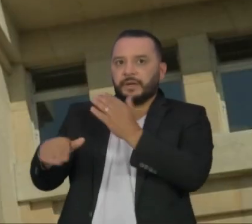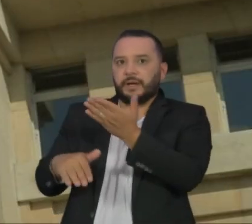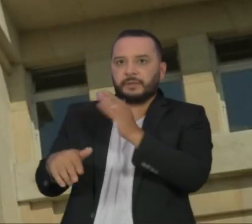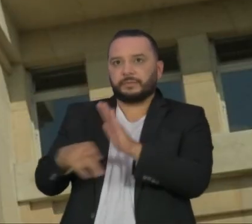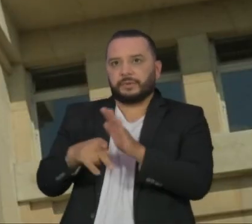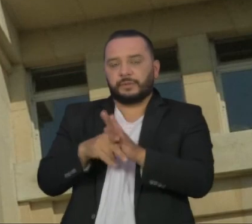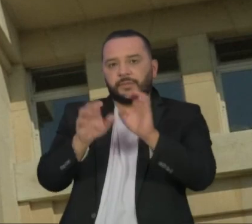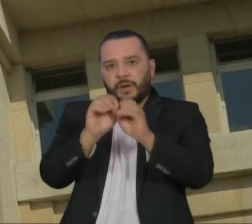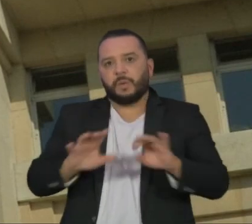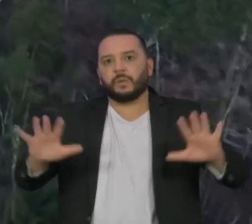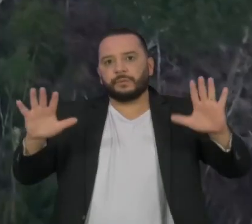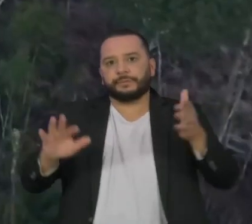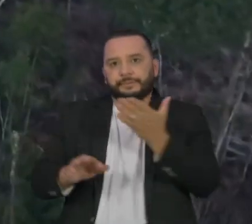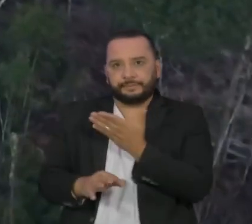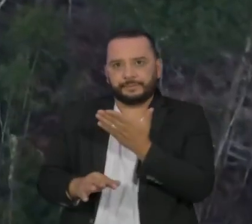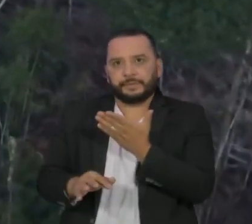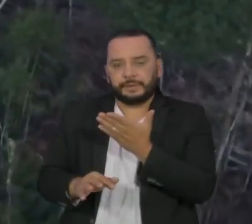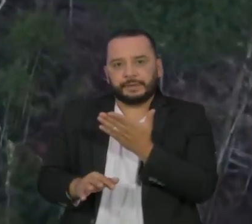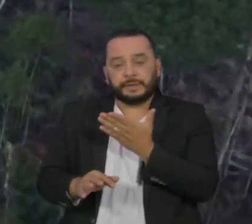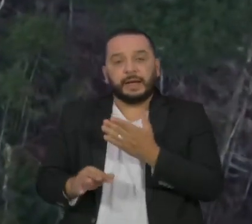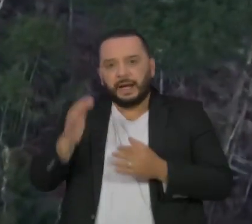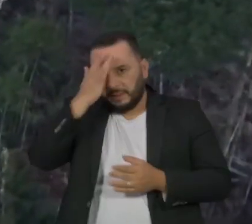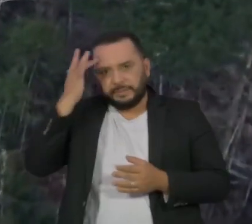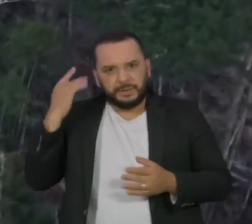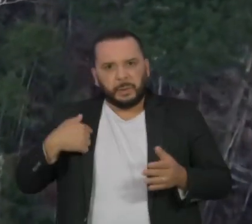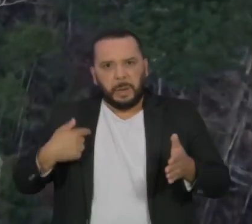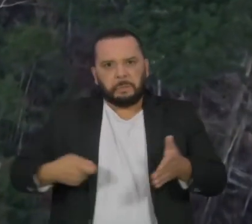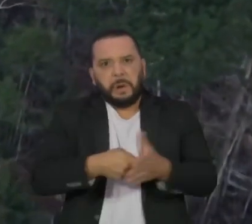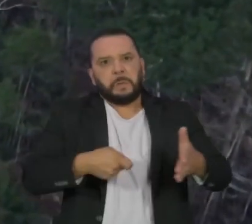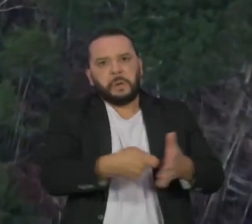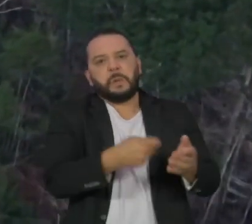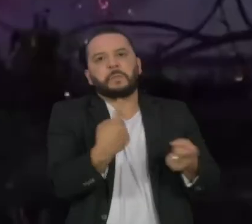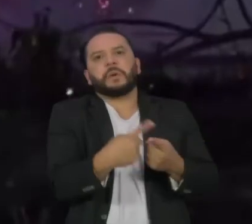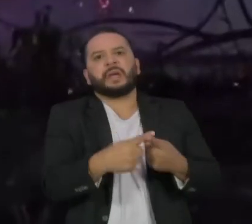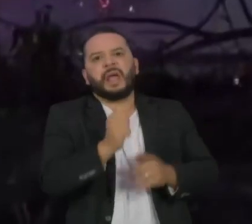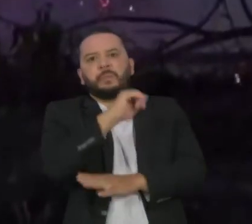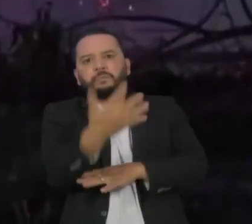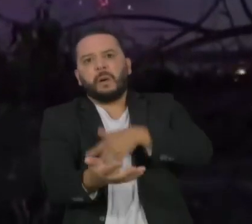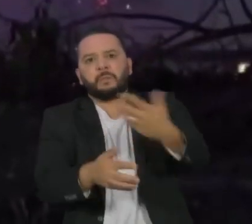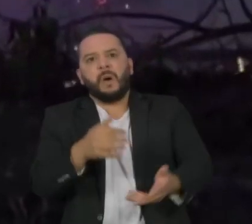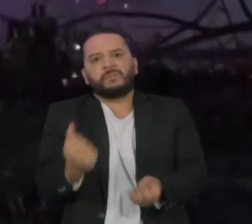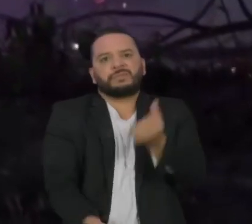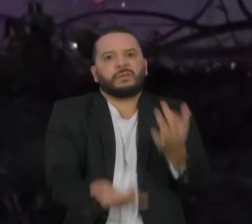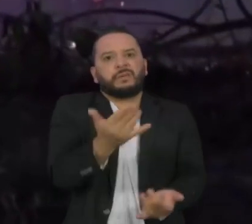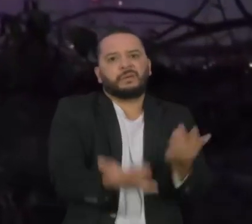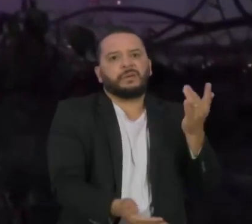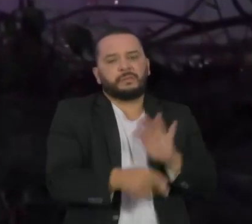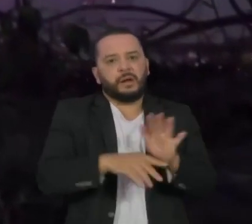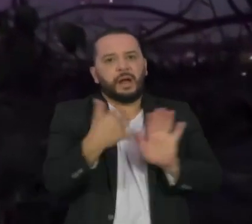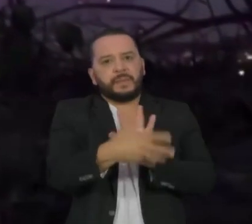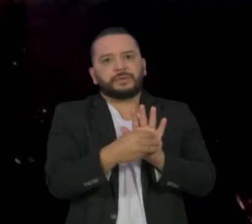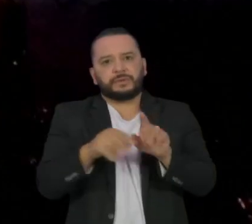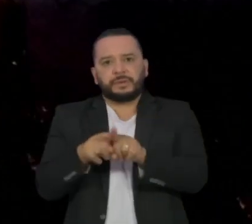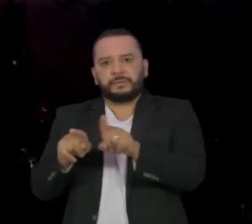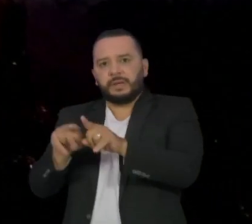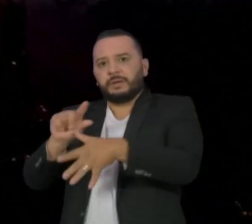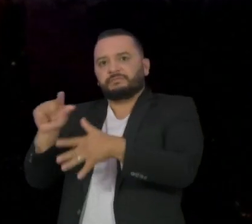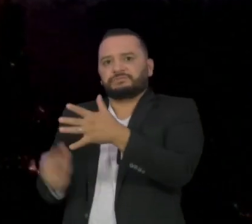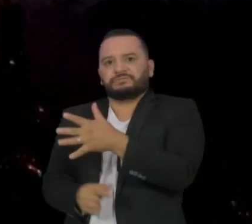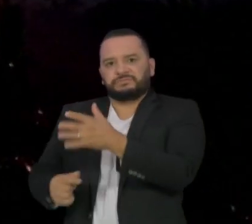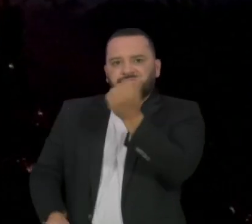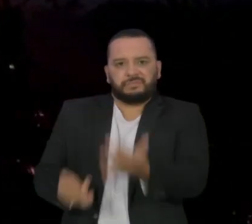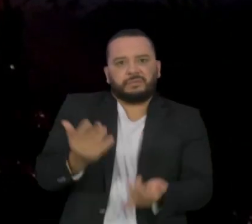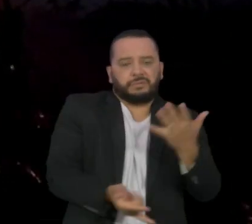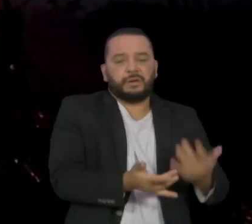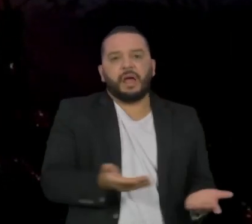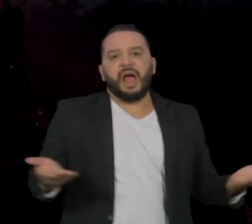Assembleia Geral da ONU. Pressionado por organizações internacionais pelas queimadas na Amazônia e no Pantanal, o presidente